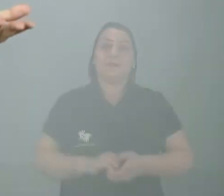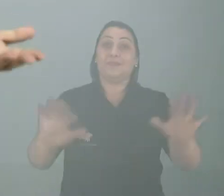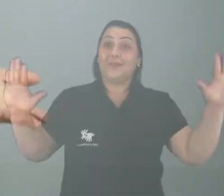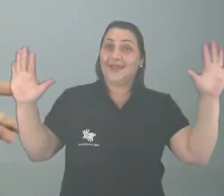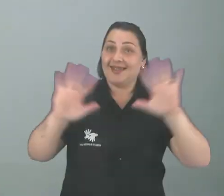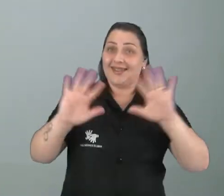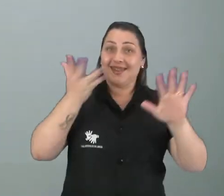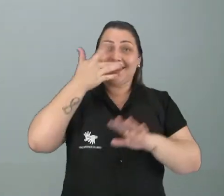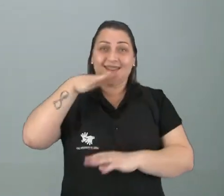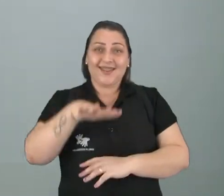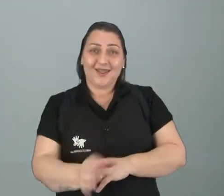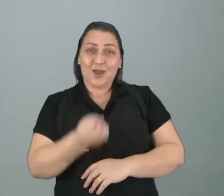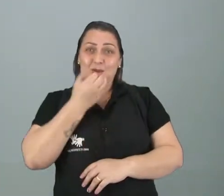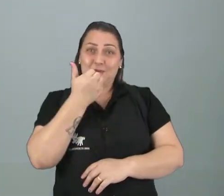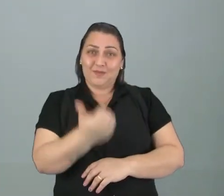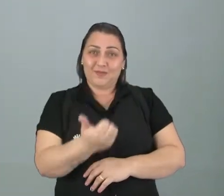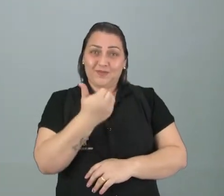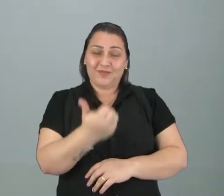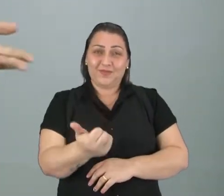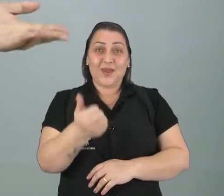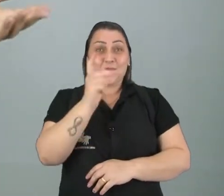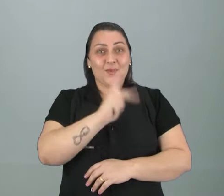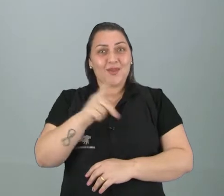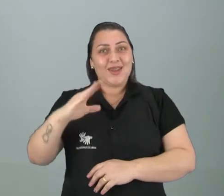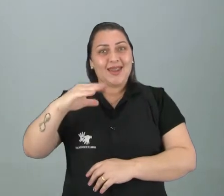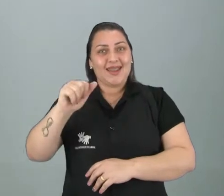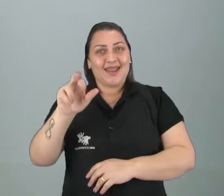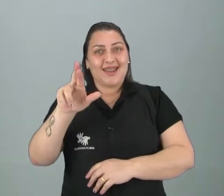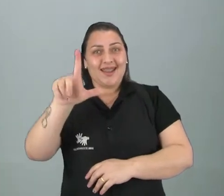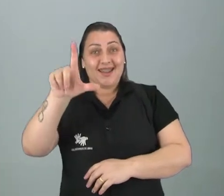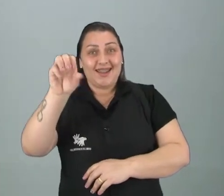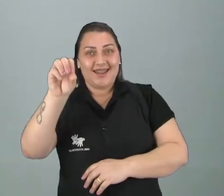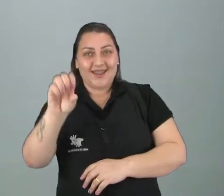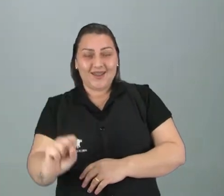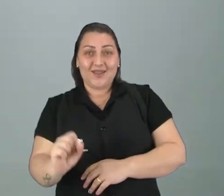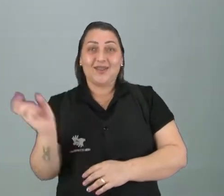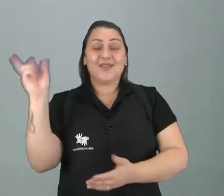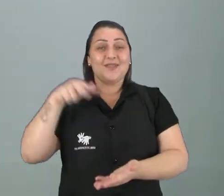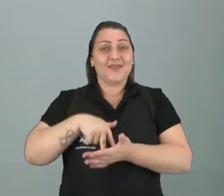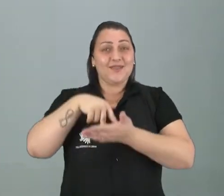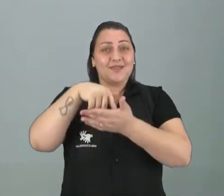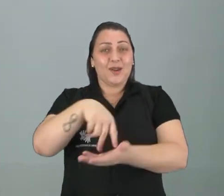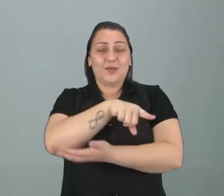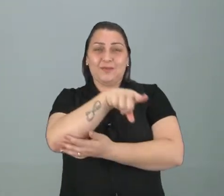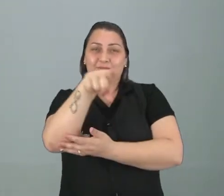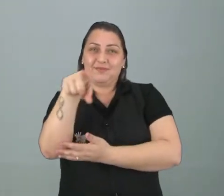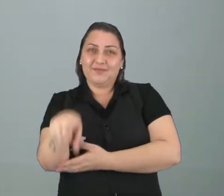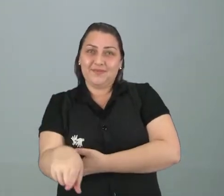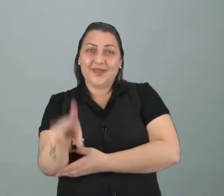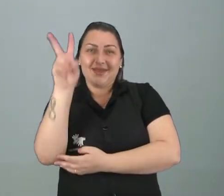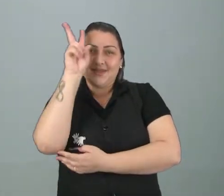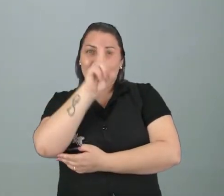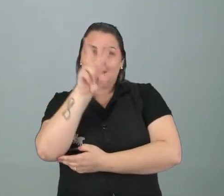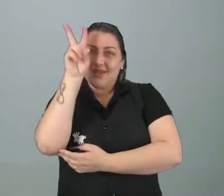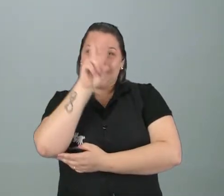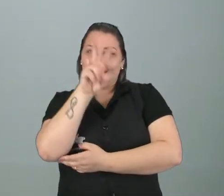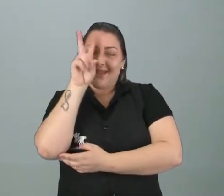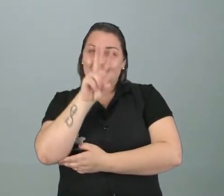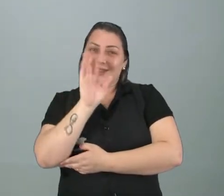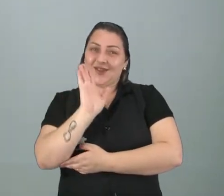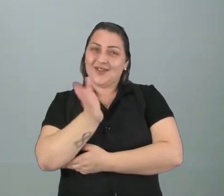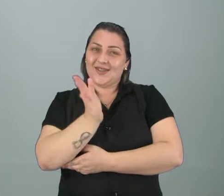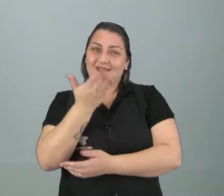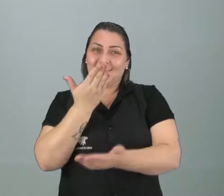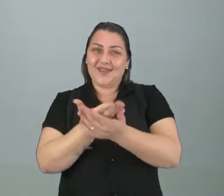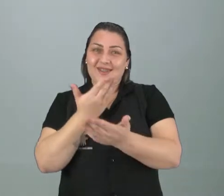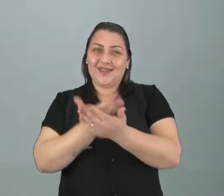Olá, tudo bem? Eu sou o professor Carlos Lima e estou aqui com vocês. Lembram do que nós estávamos